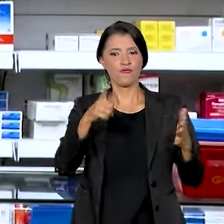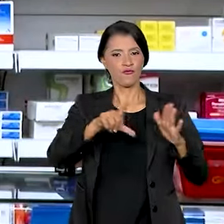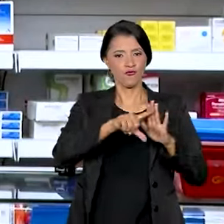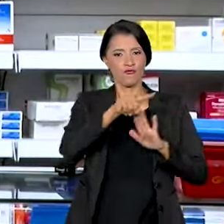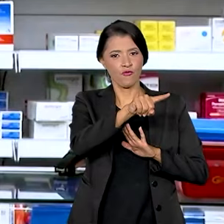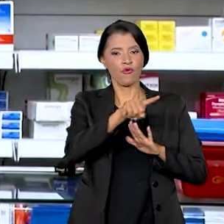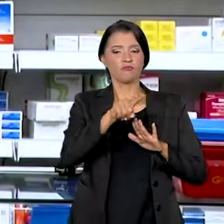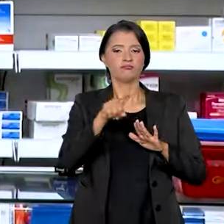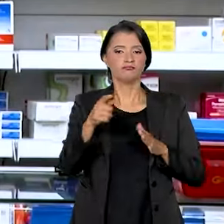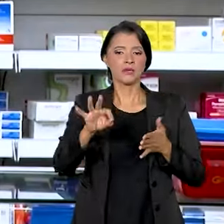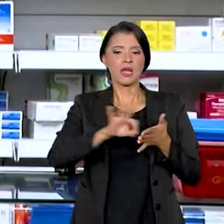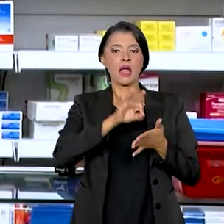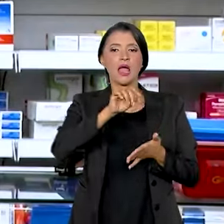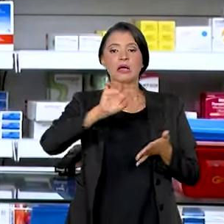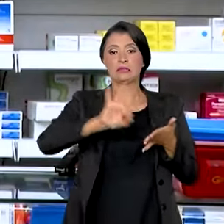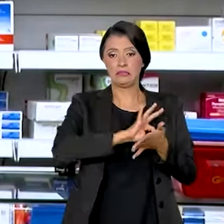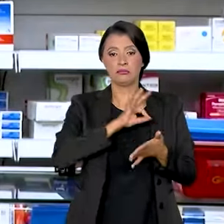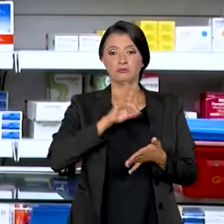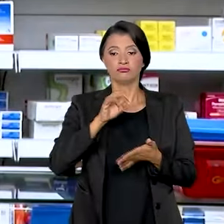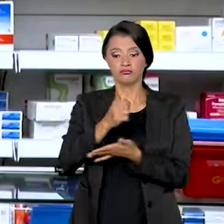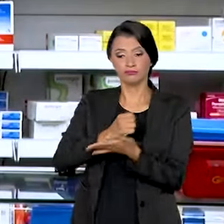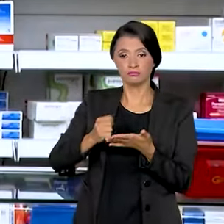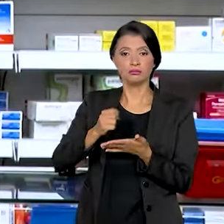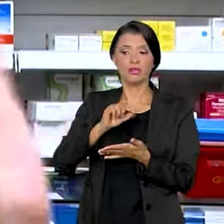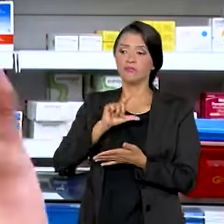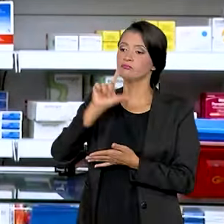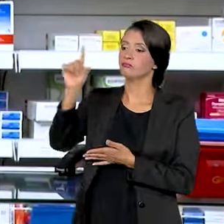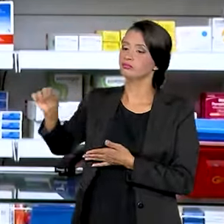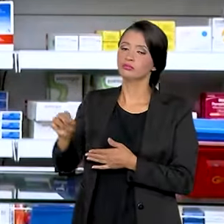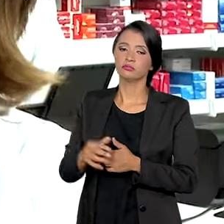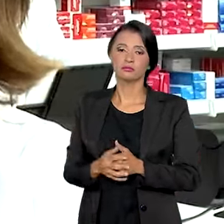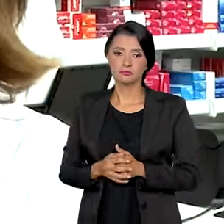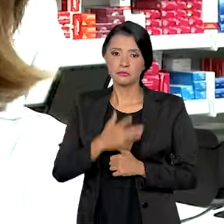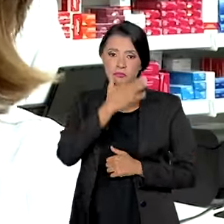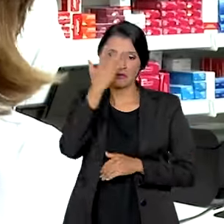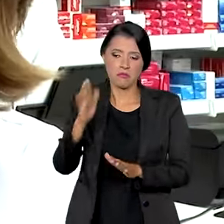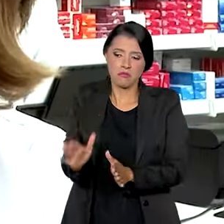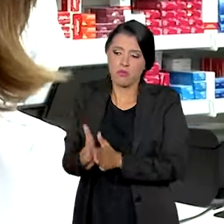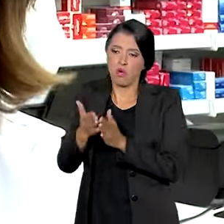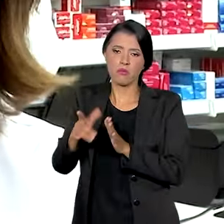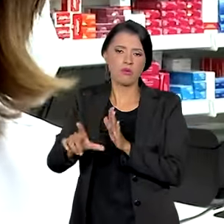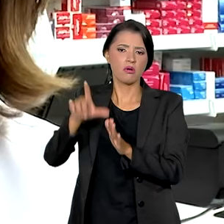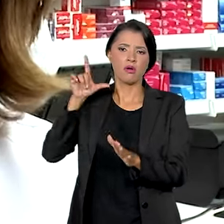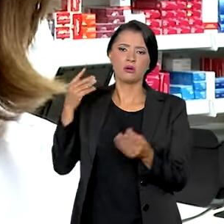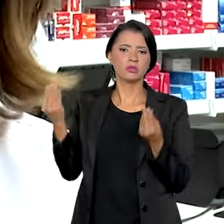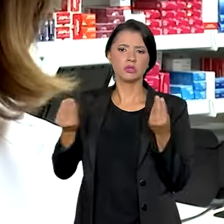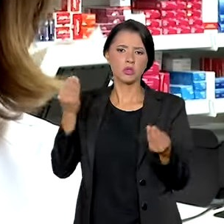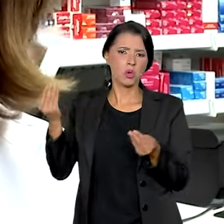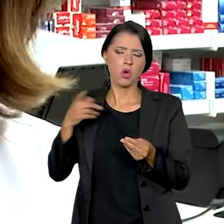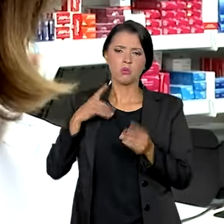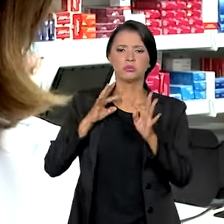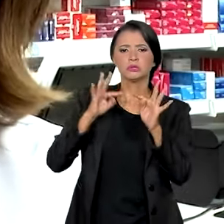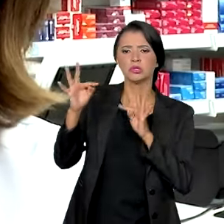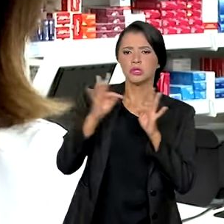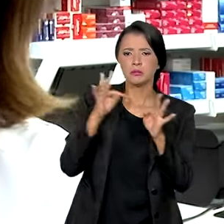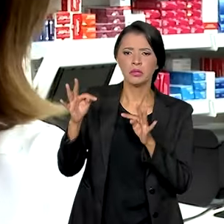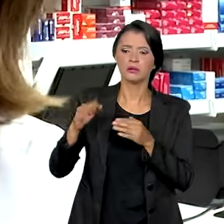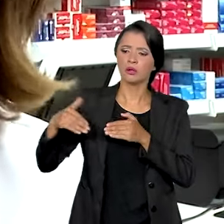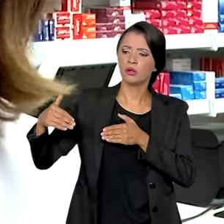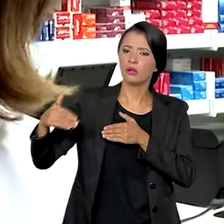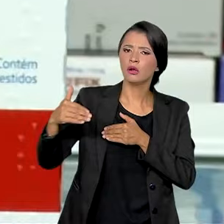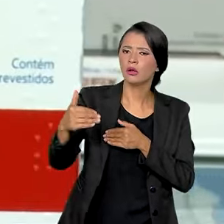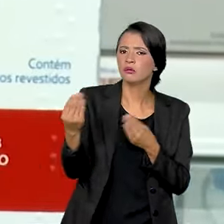caixa ali, assino o que eu peguei e vou embora. Pacientes de baixa renda, eles não tinham como realizar os